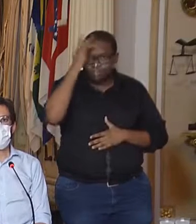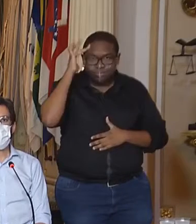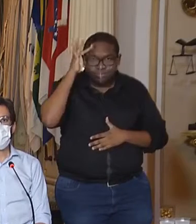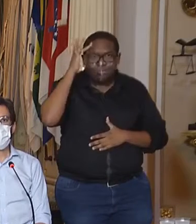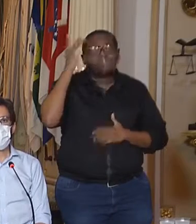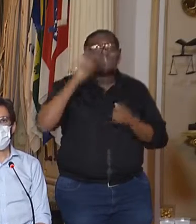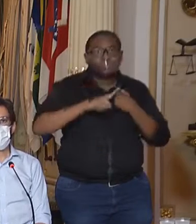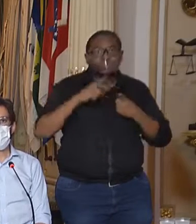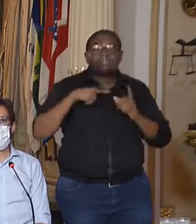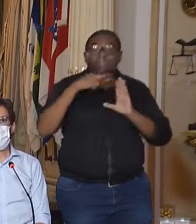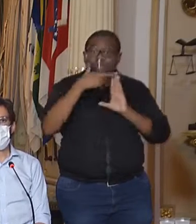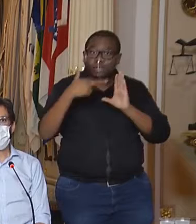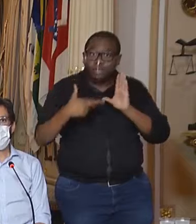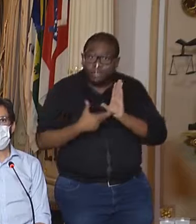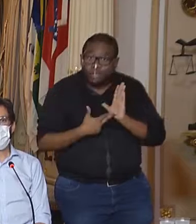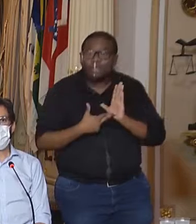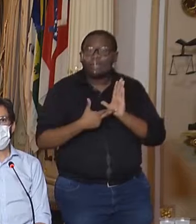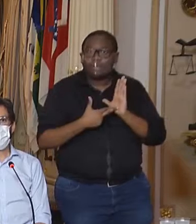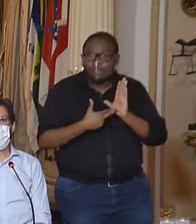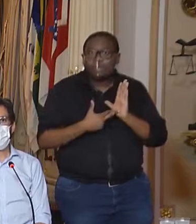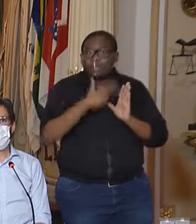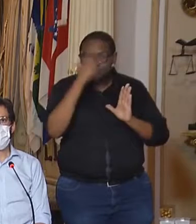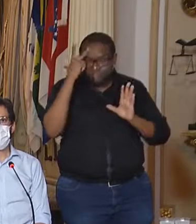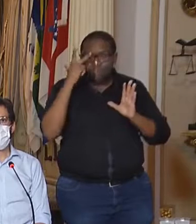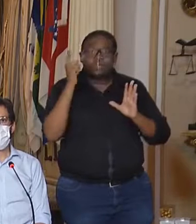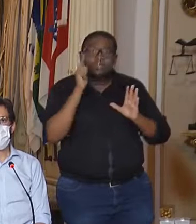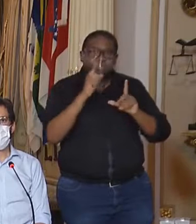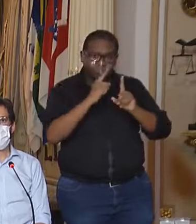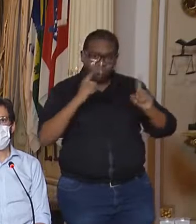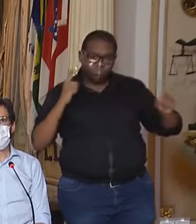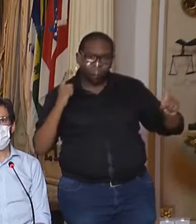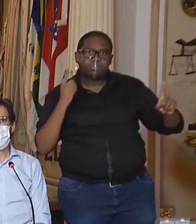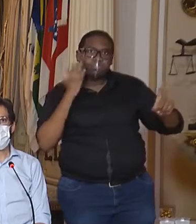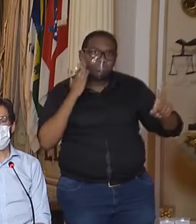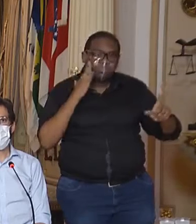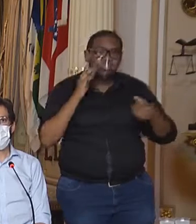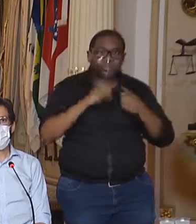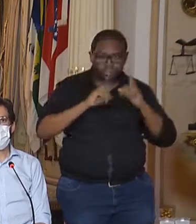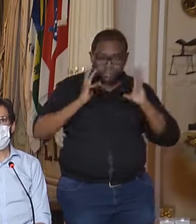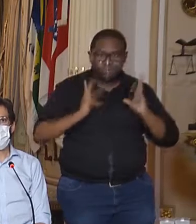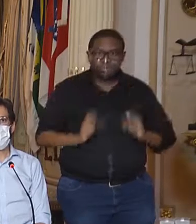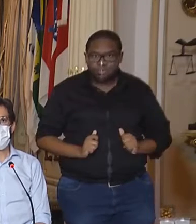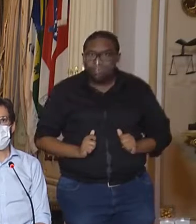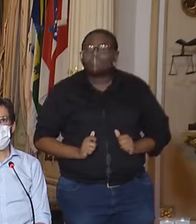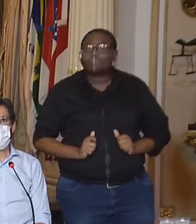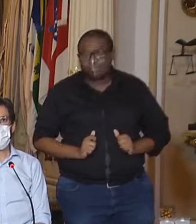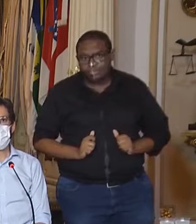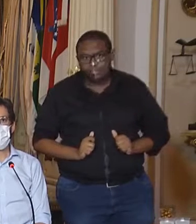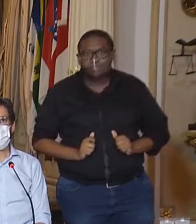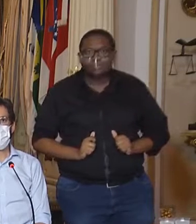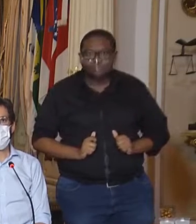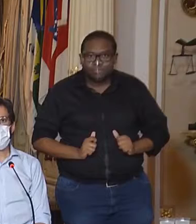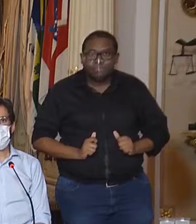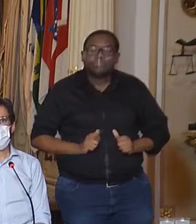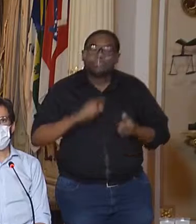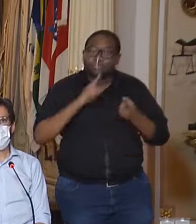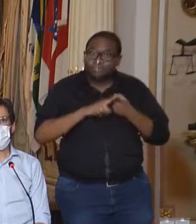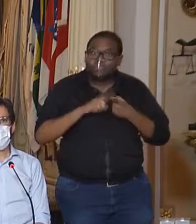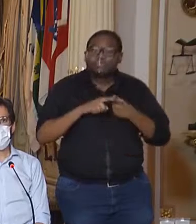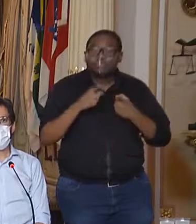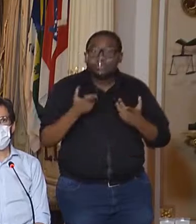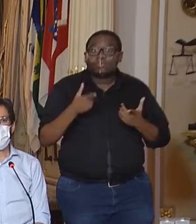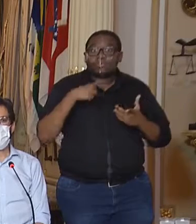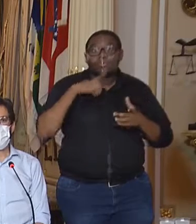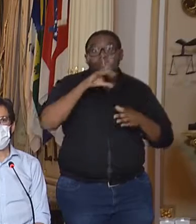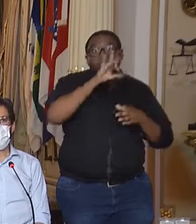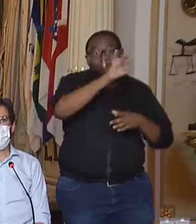com protocolo de distanciamento, com protocolo de higienização, com protocolo que mexe, inclusive, com os procedimentos internos de